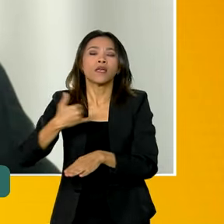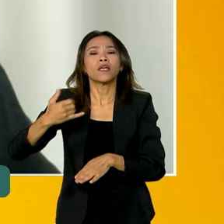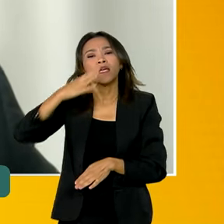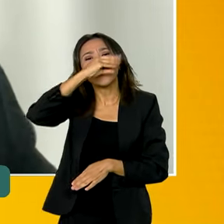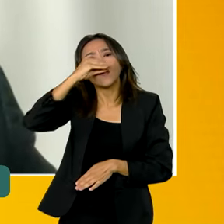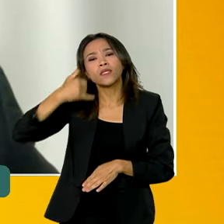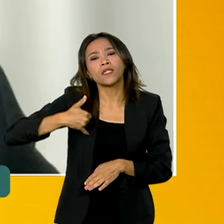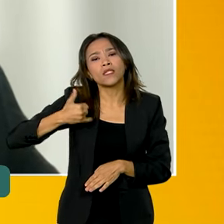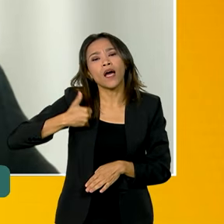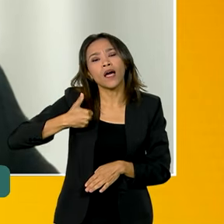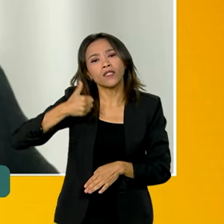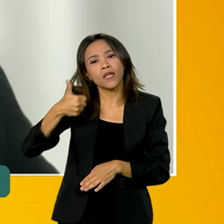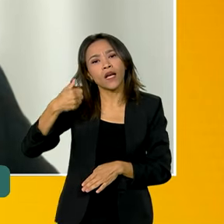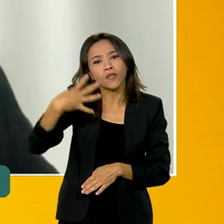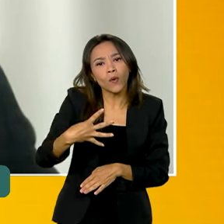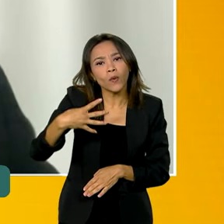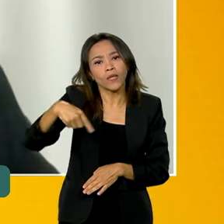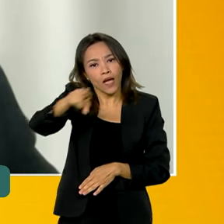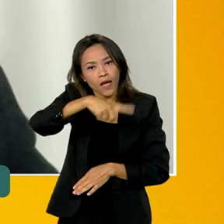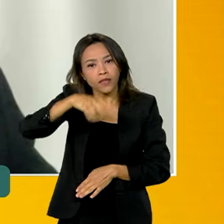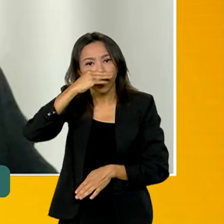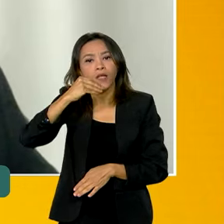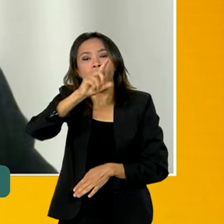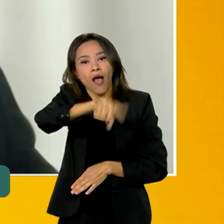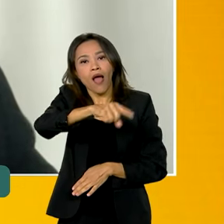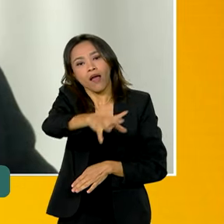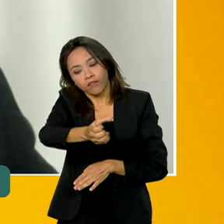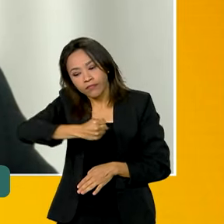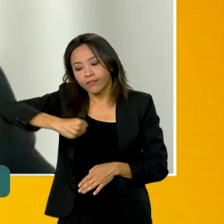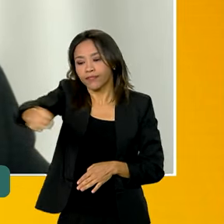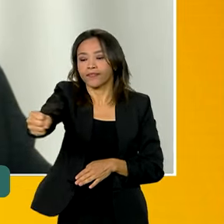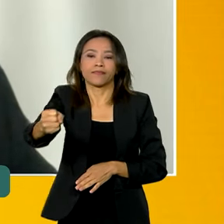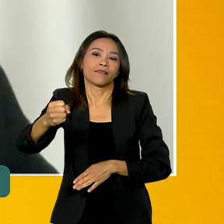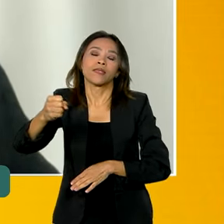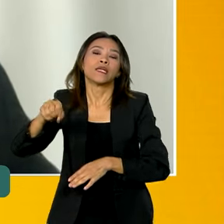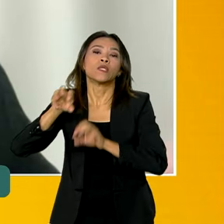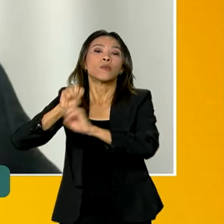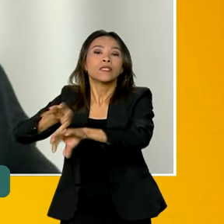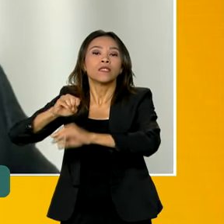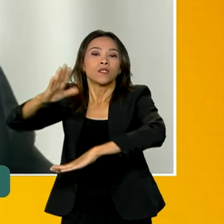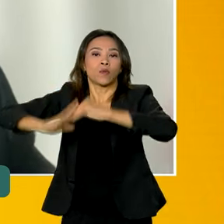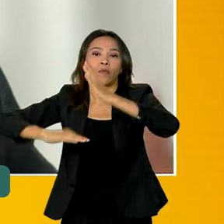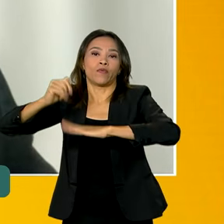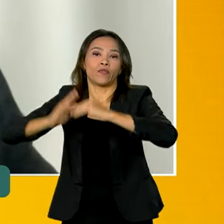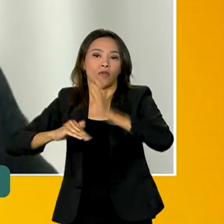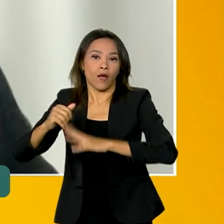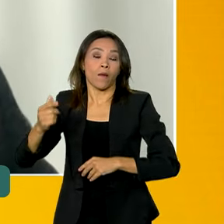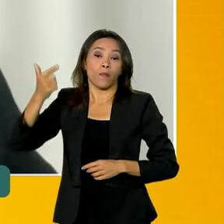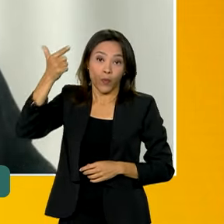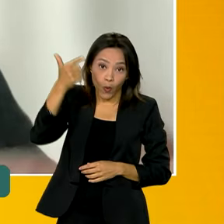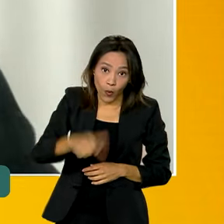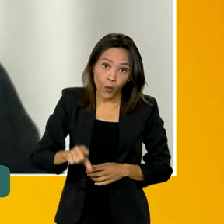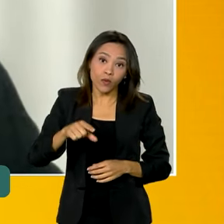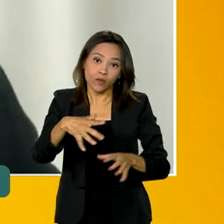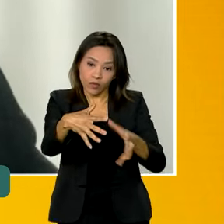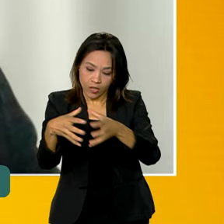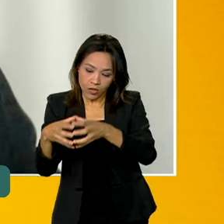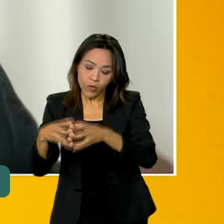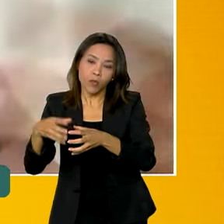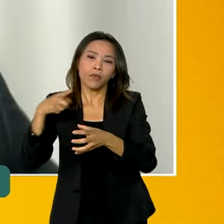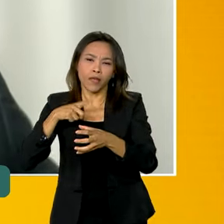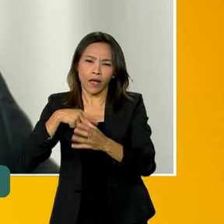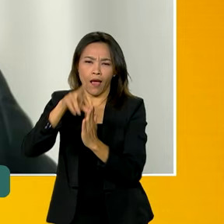anos, há também o encaminhamento para inclusão na aprendizagem profissional. E, por fim, também existe o encaminhamento de